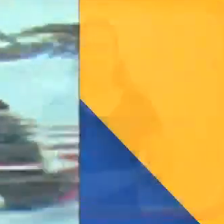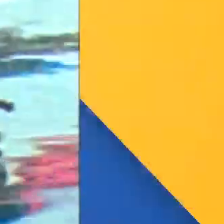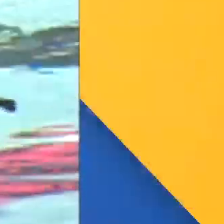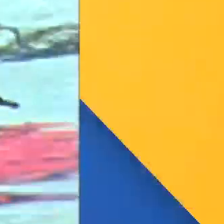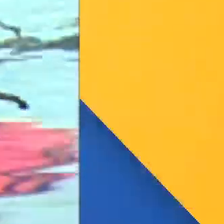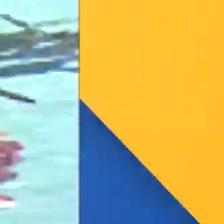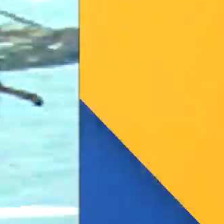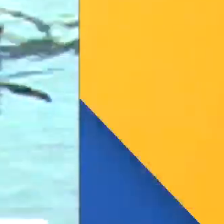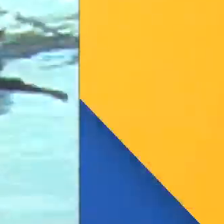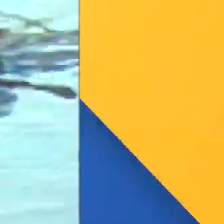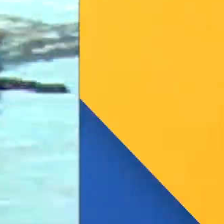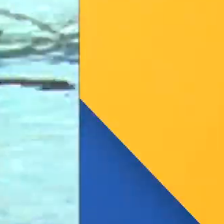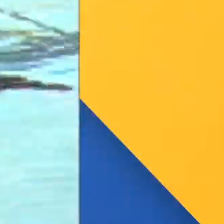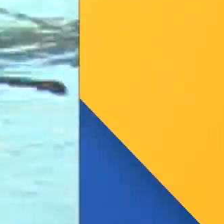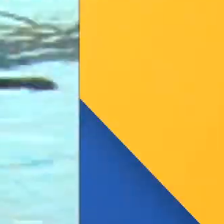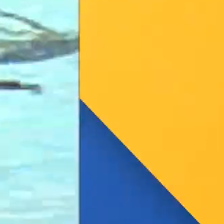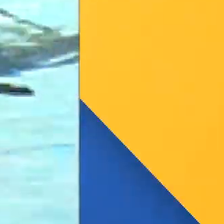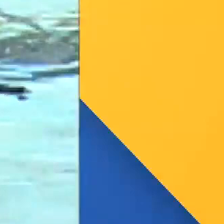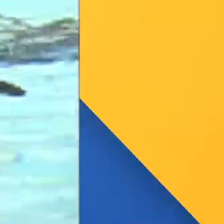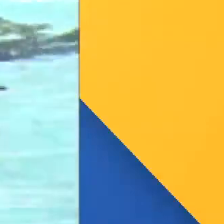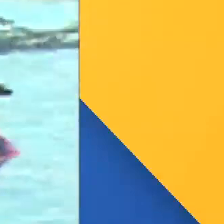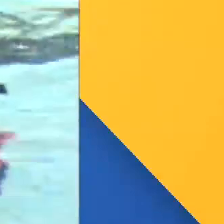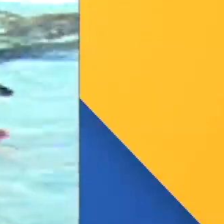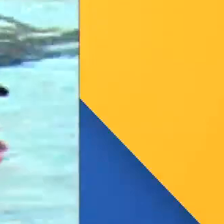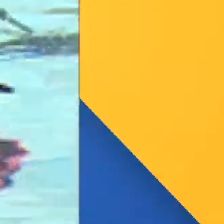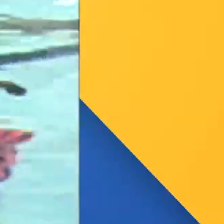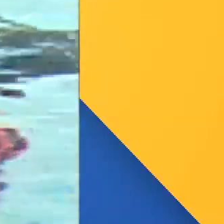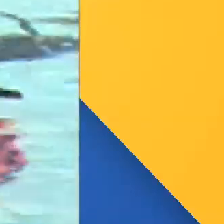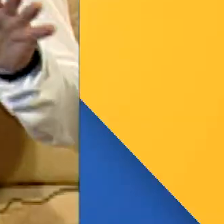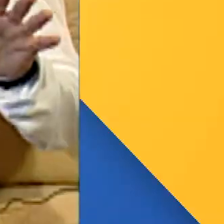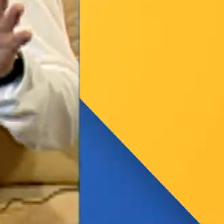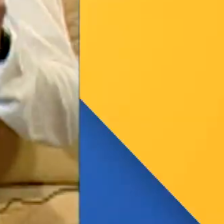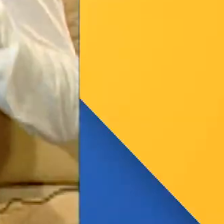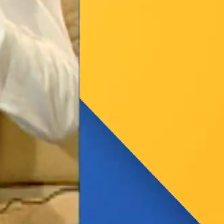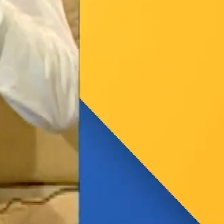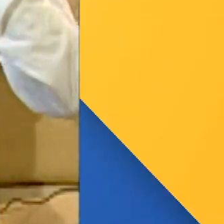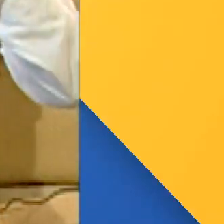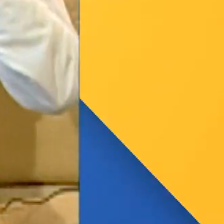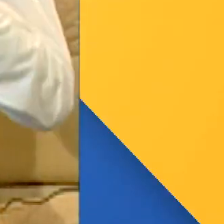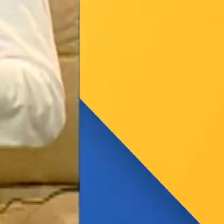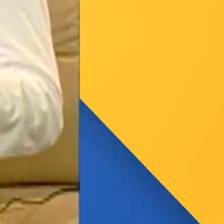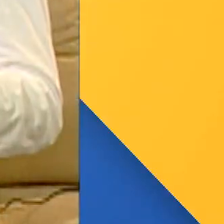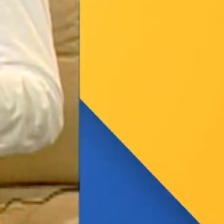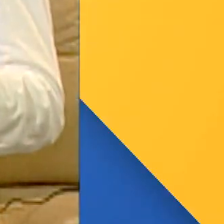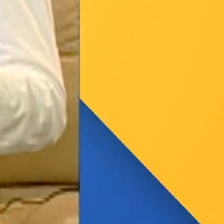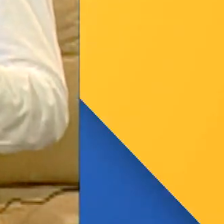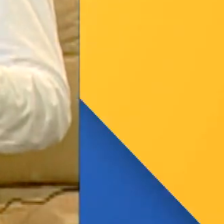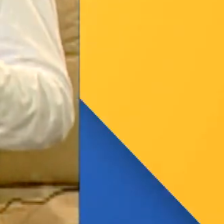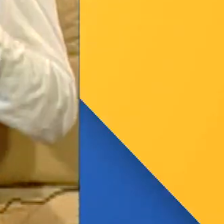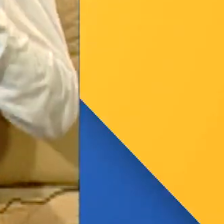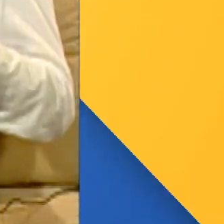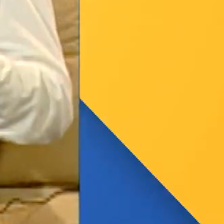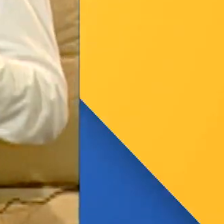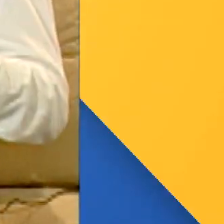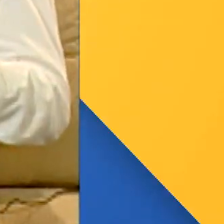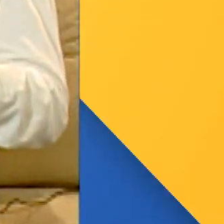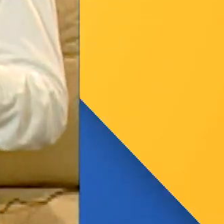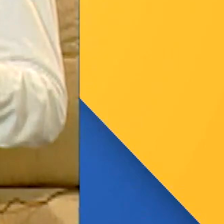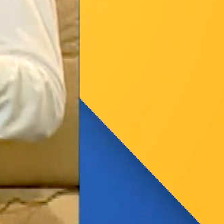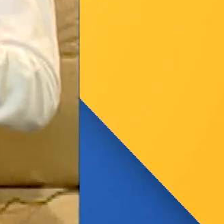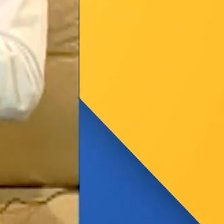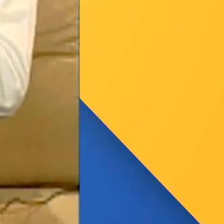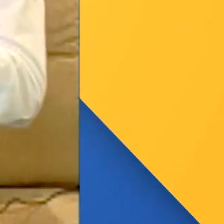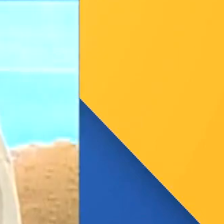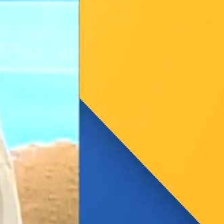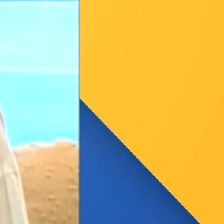Fazer o mergulho adaptado. Foi também bem emocionante. Entrevistar o Jimmy Page, que é o guitarrista do